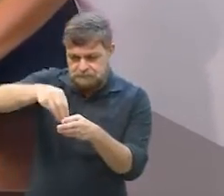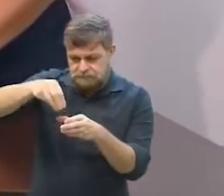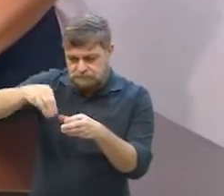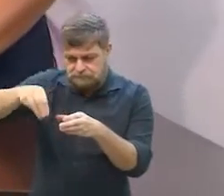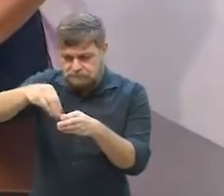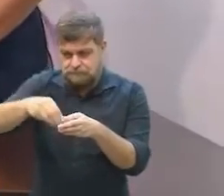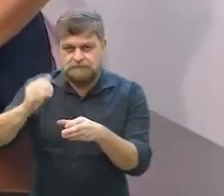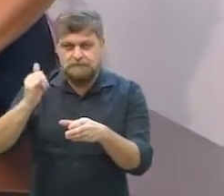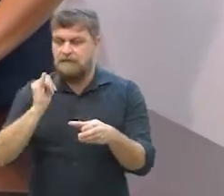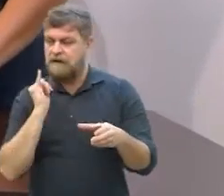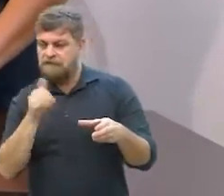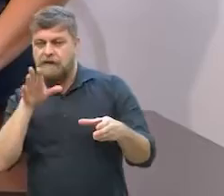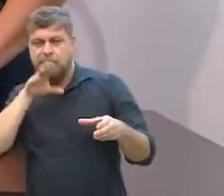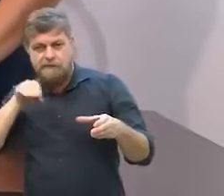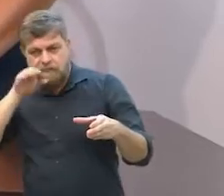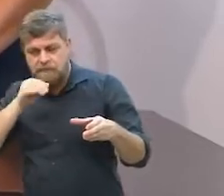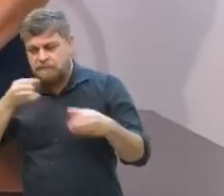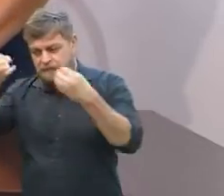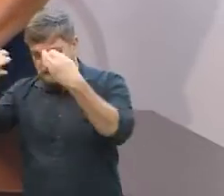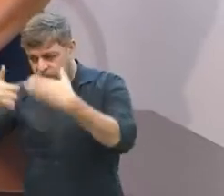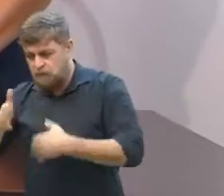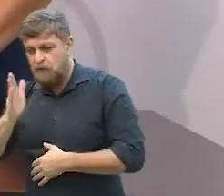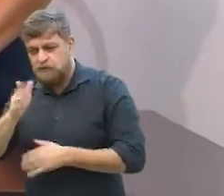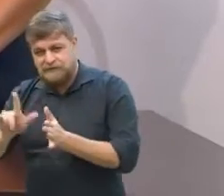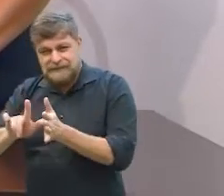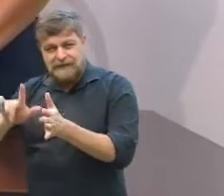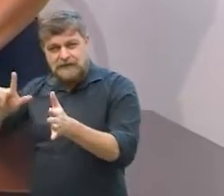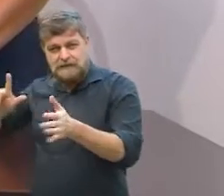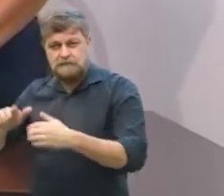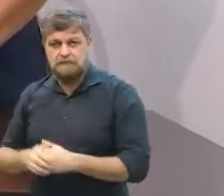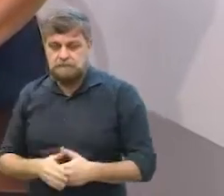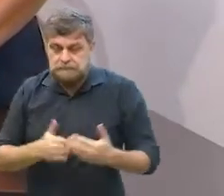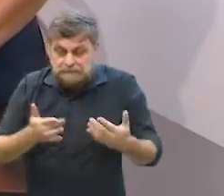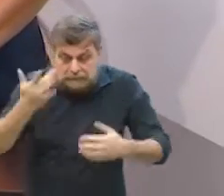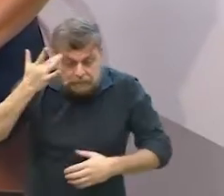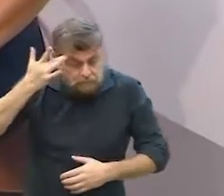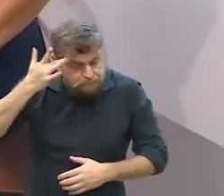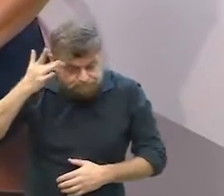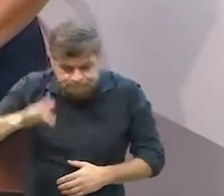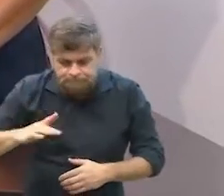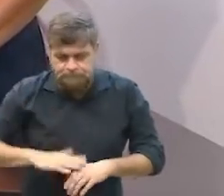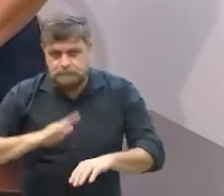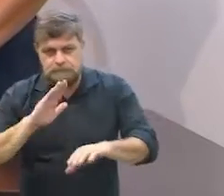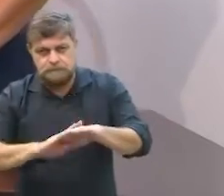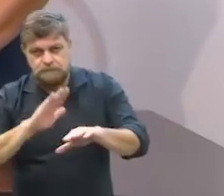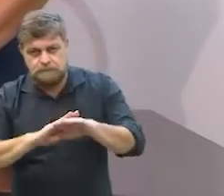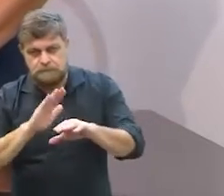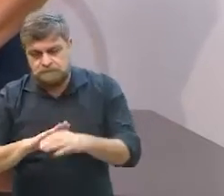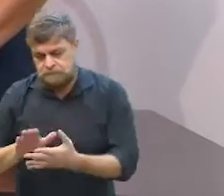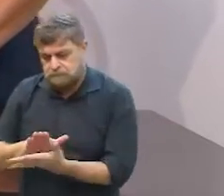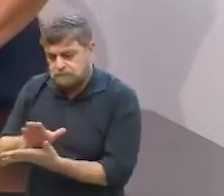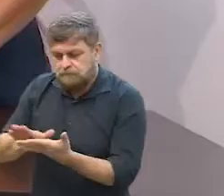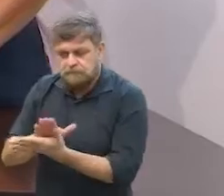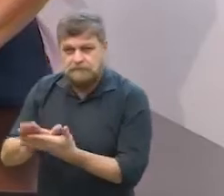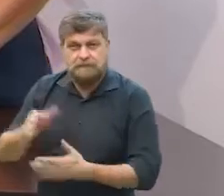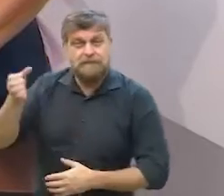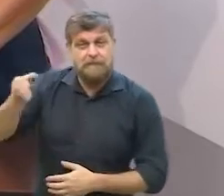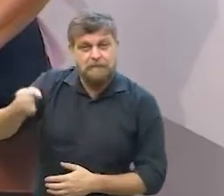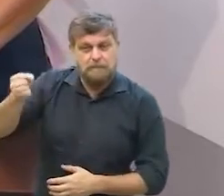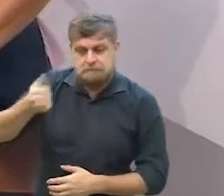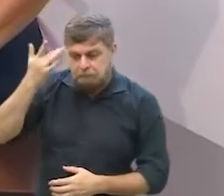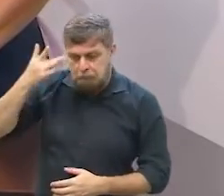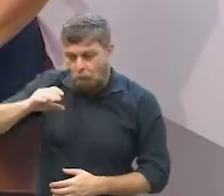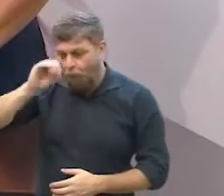anteriormente né? aliás ah Michel não sei fazer o brigadeiro branco mas